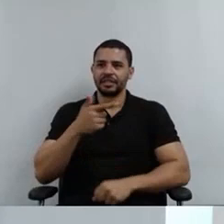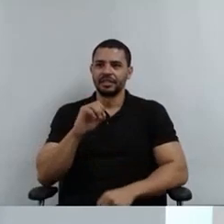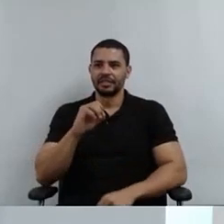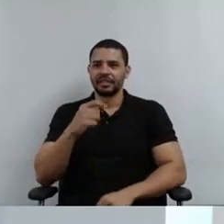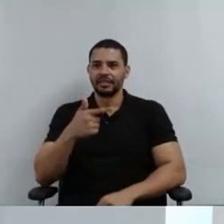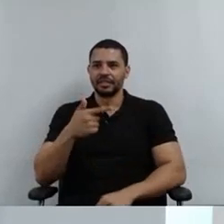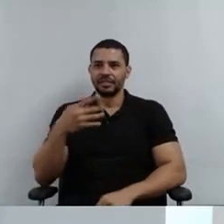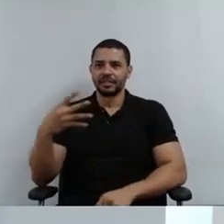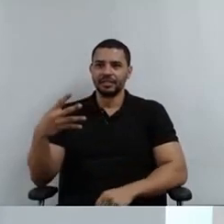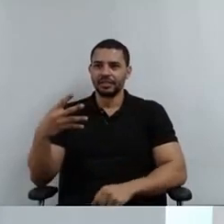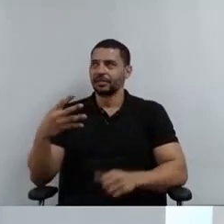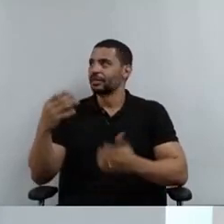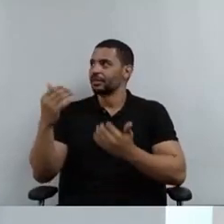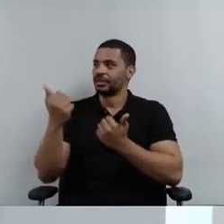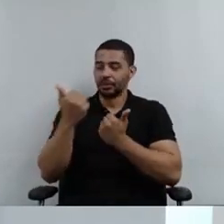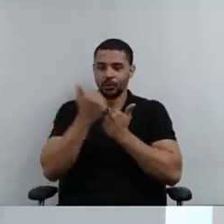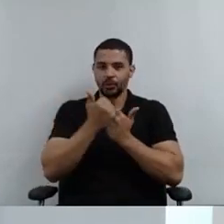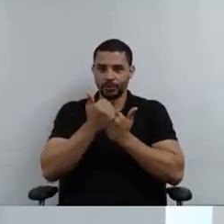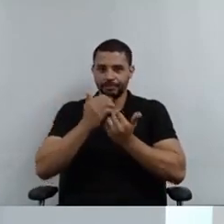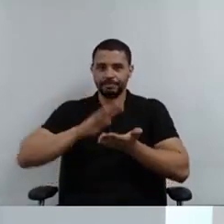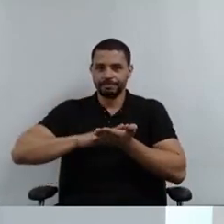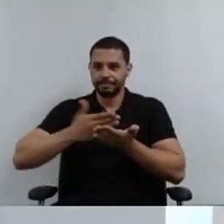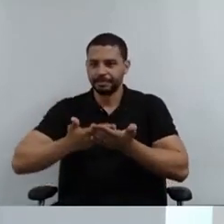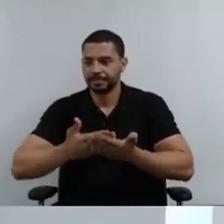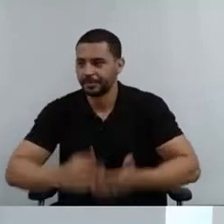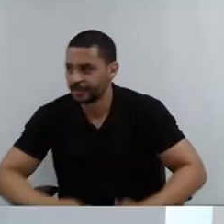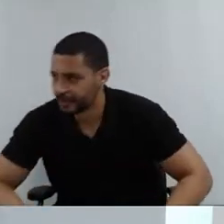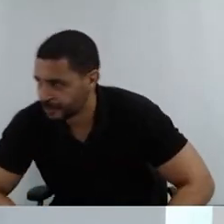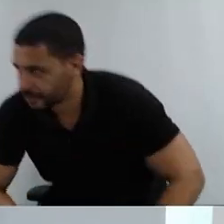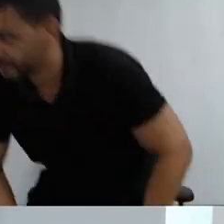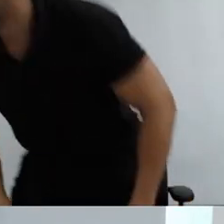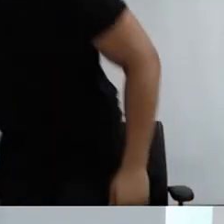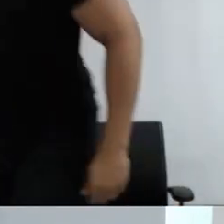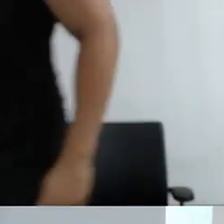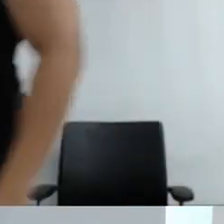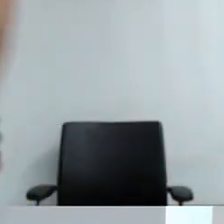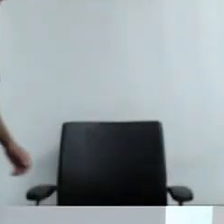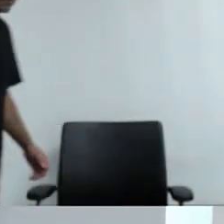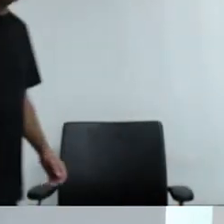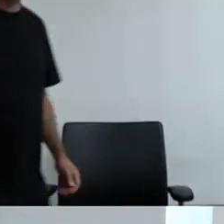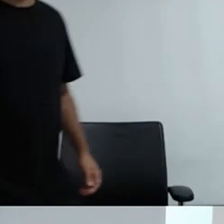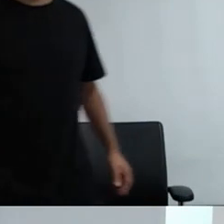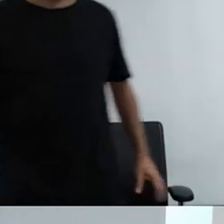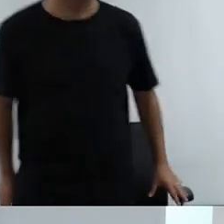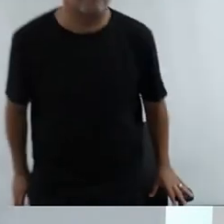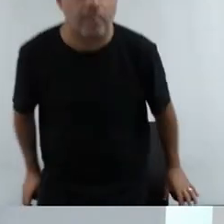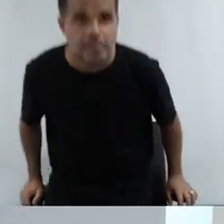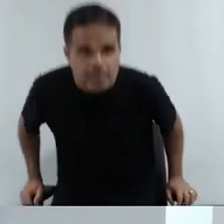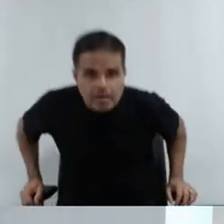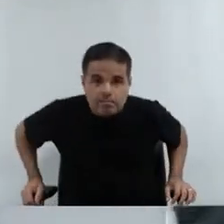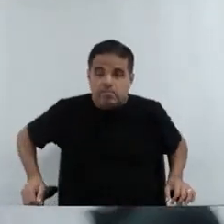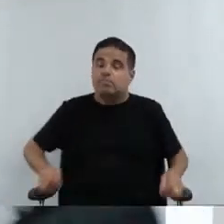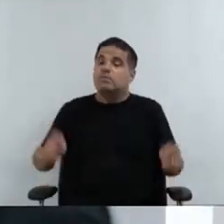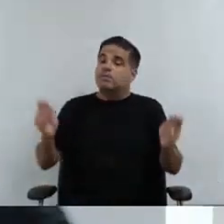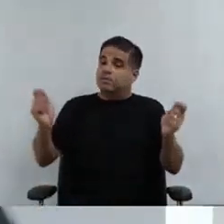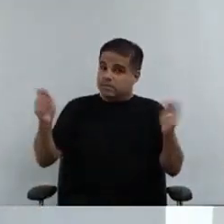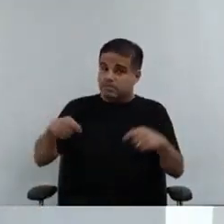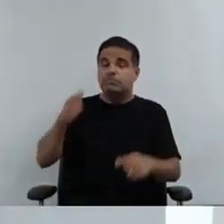aí eu queria desejar que todos nós possamos vencer nossos obstáculos e nossas dificuldades e adversidades.